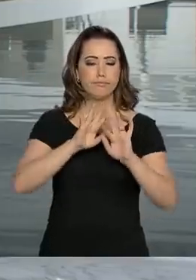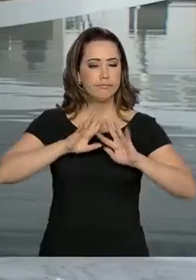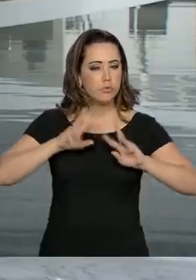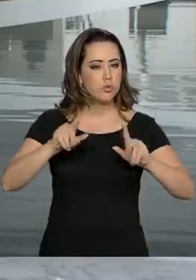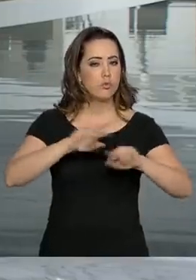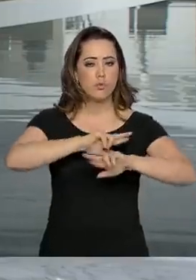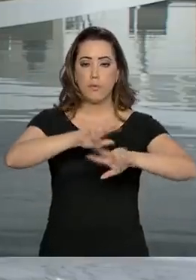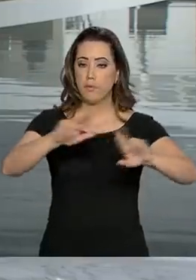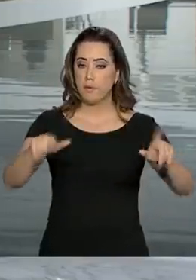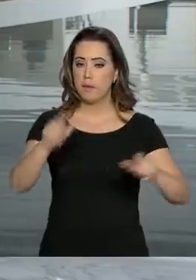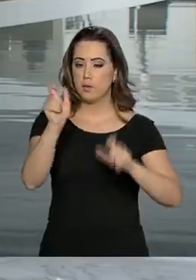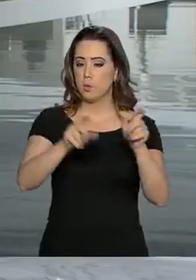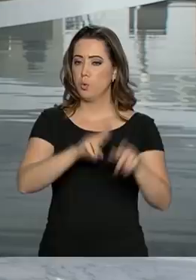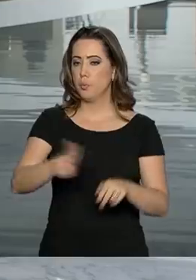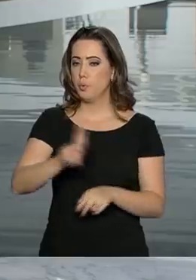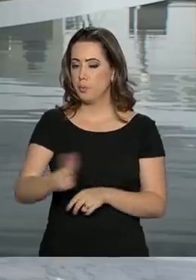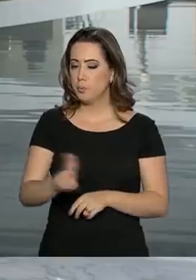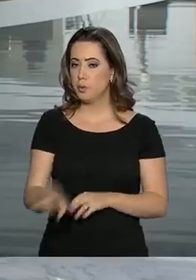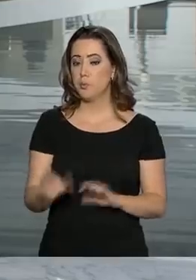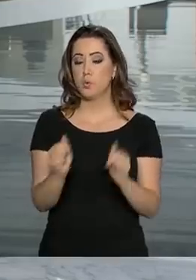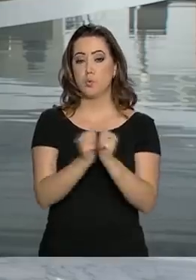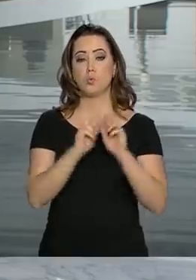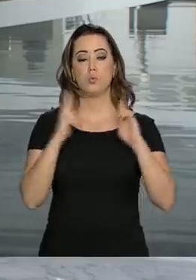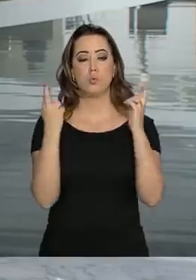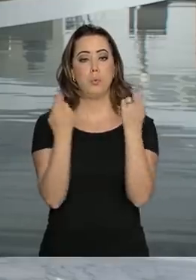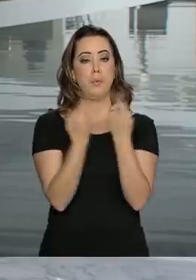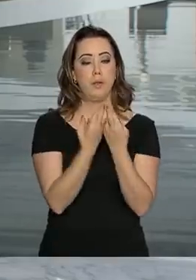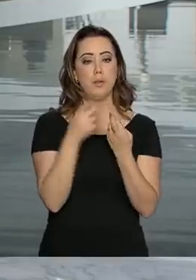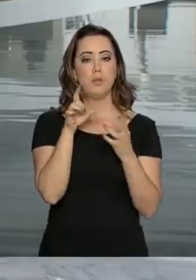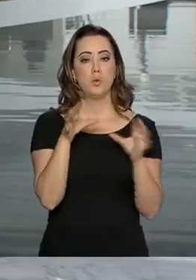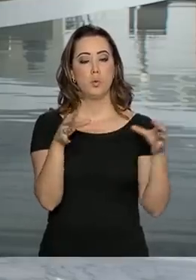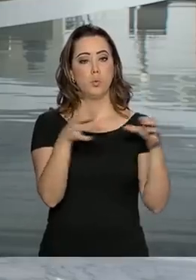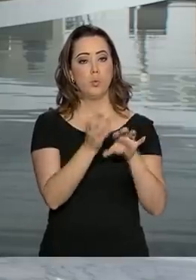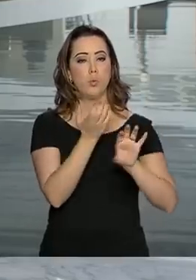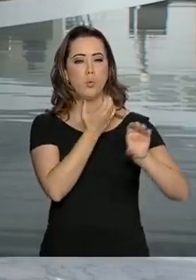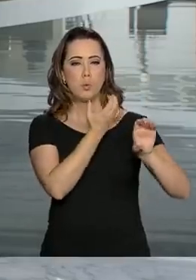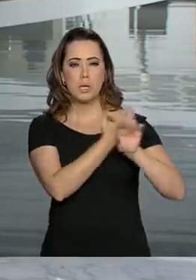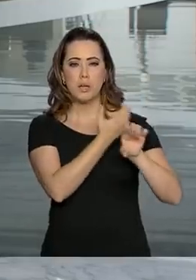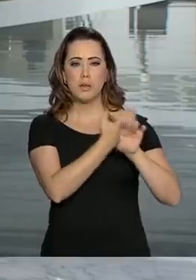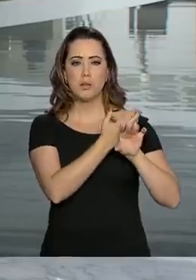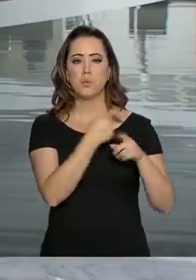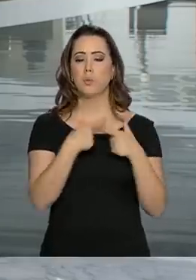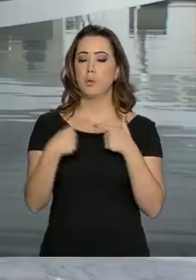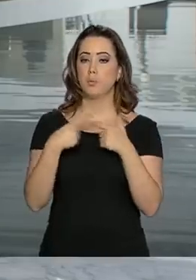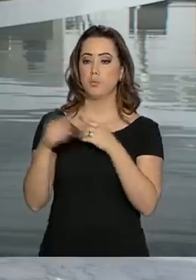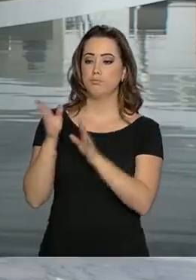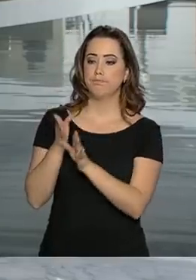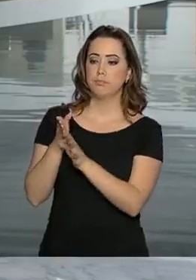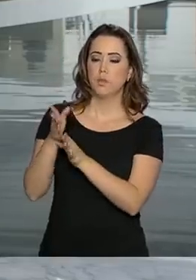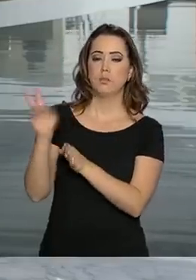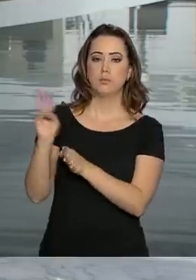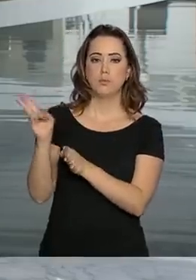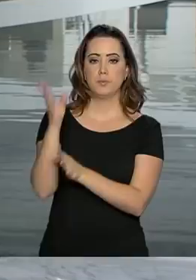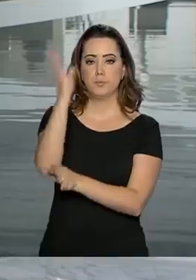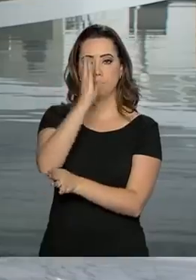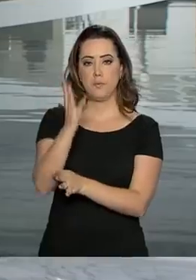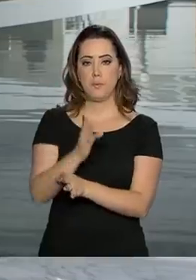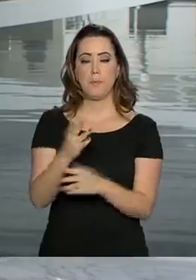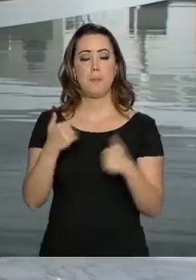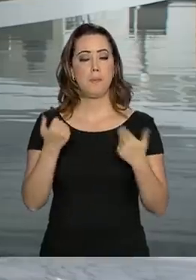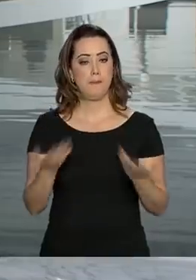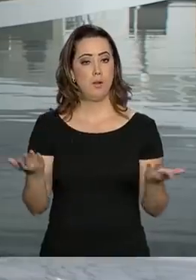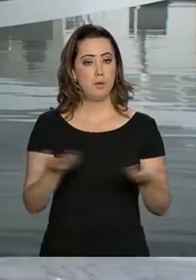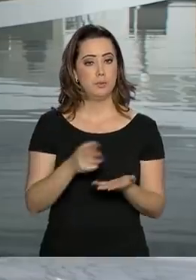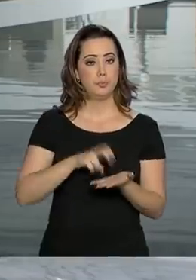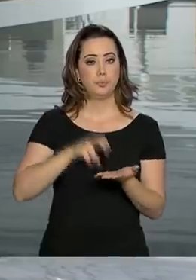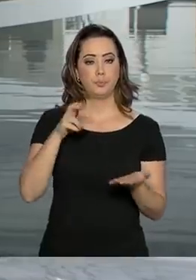Santos Cruz, da Secretaria de Governo, Augusto Heleno, do GSI e o chefe do Estado maior das Forças Armadas. Lembrando que na